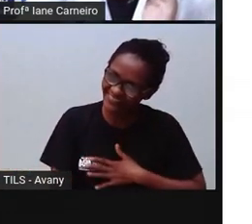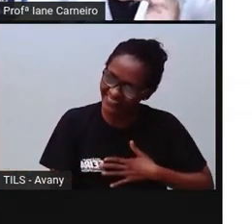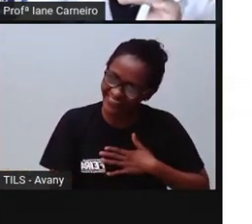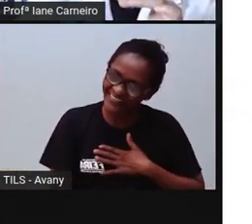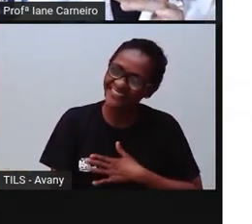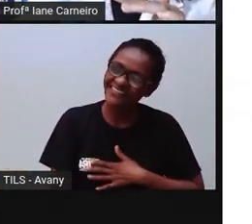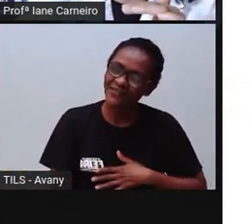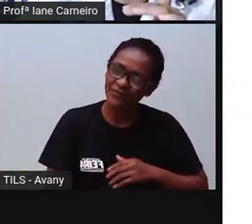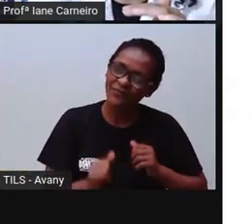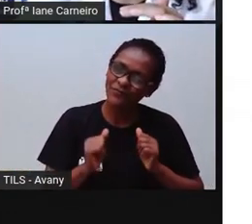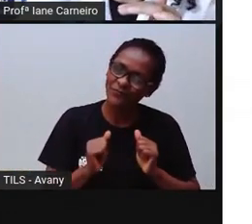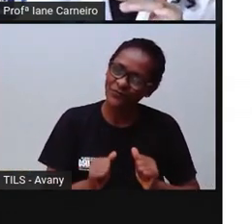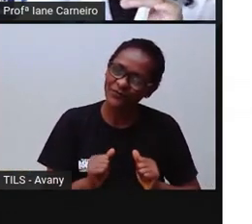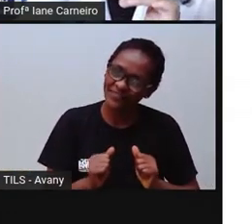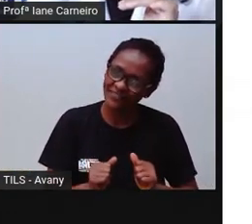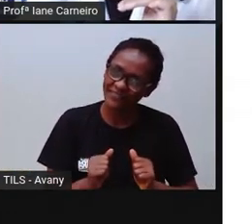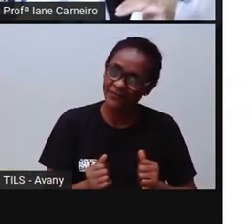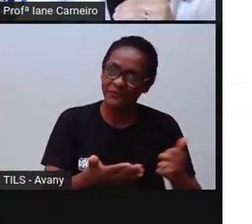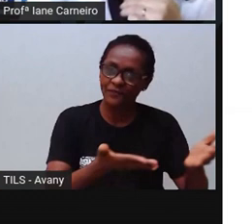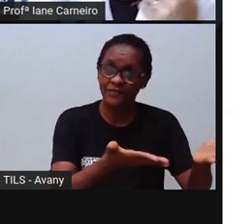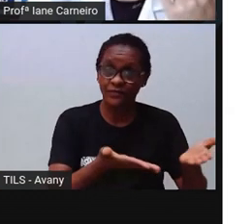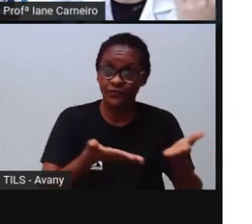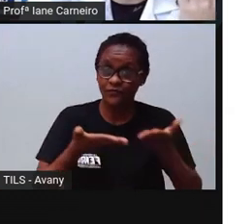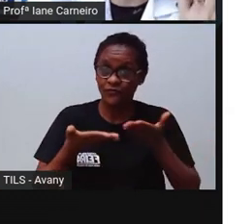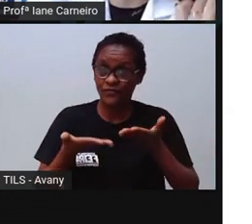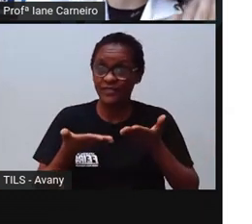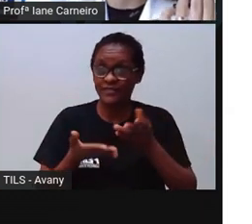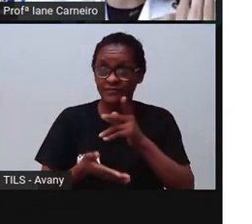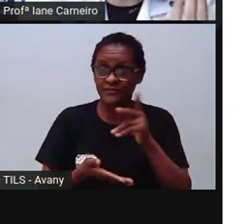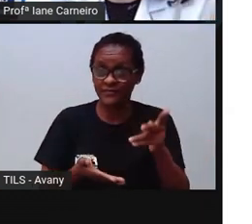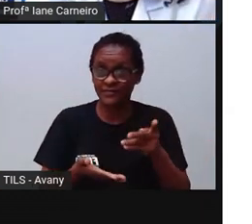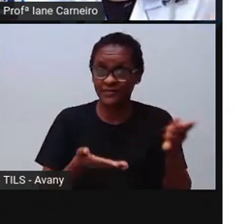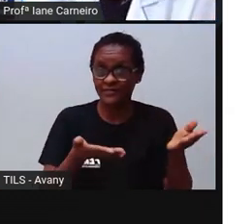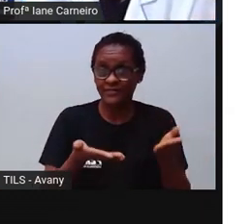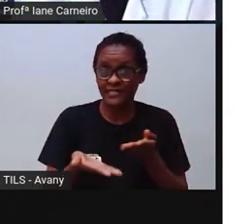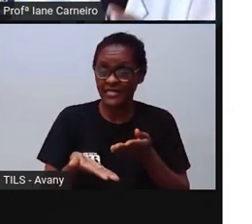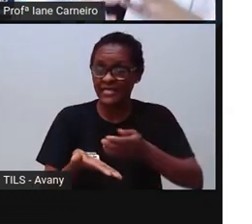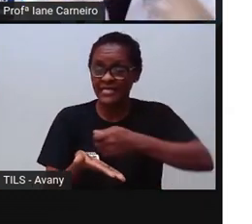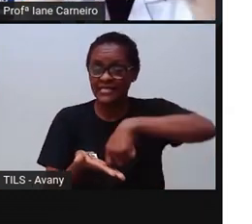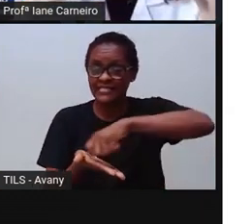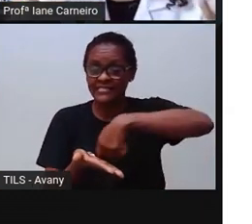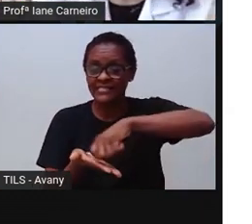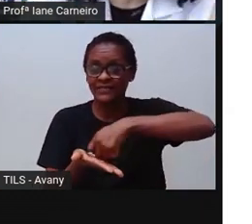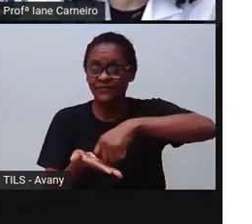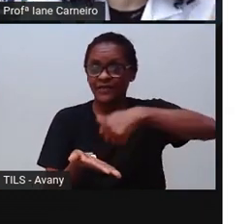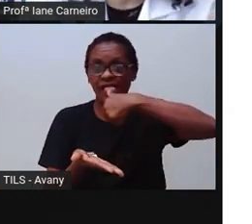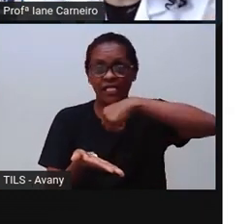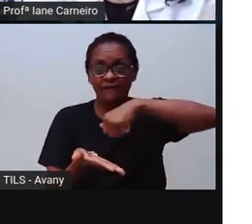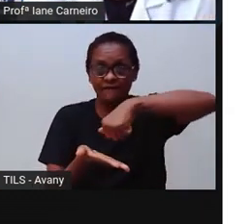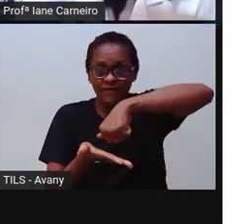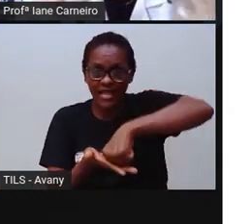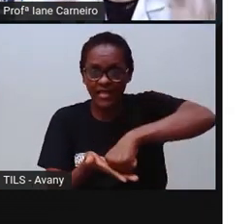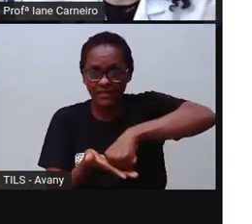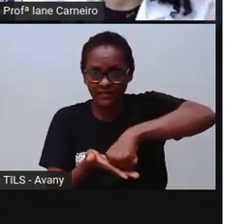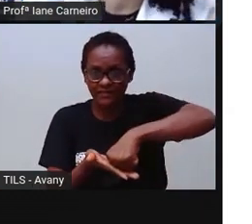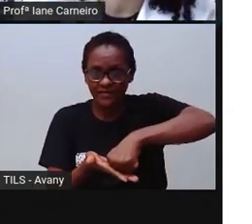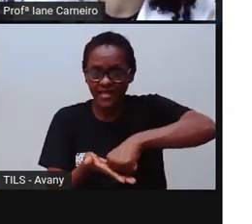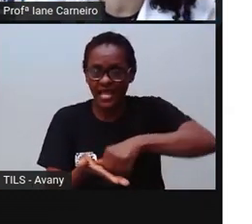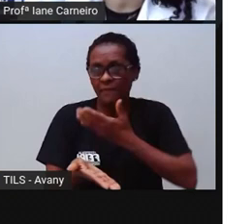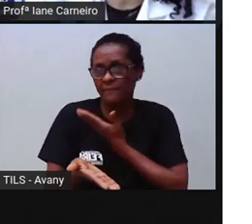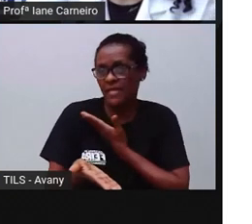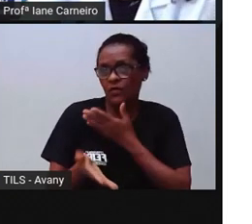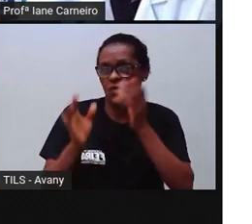E a Pro tem esse convite pra fazer pra vocês. De vocês escreverem uma carta pra um amigo bem especial ou uma amiga bem